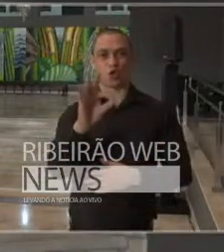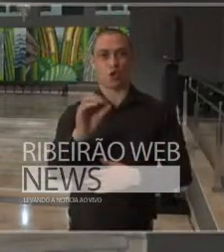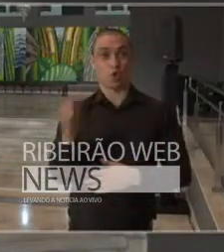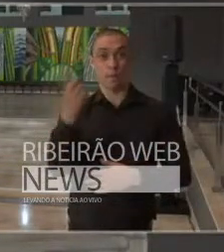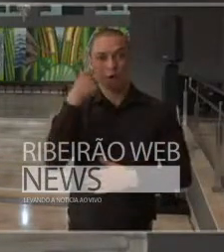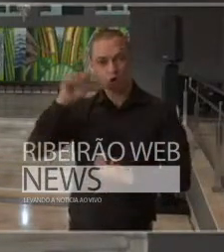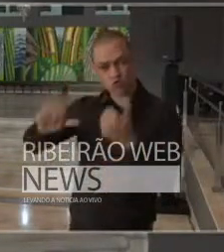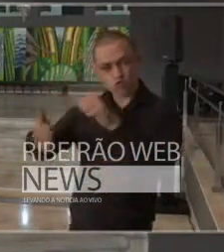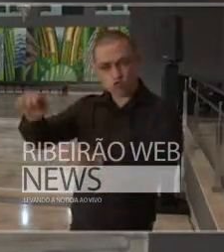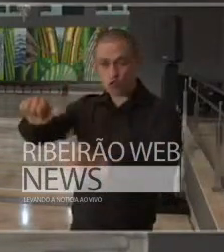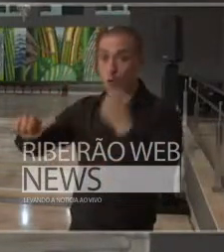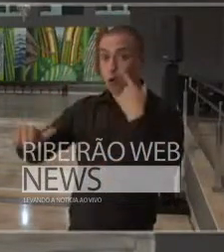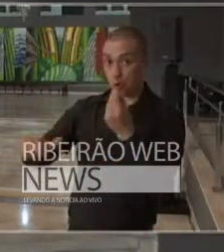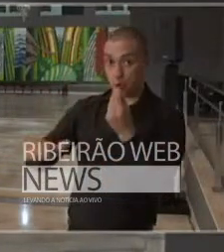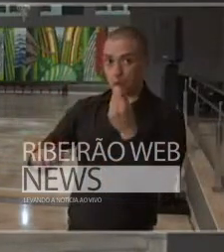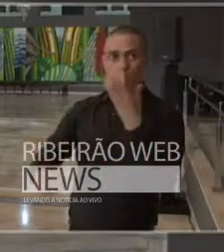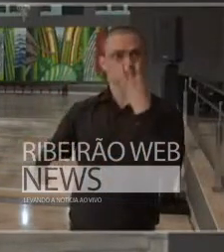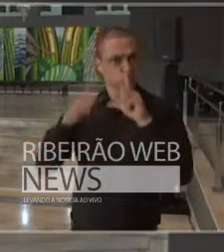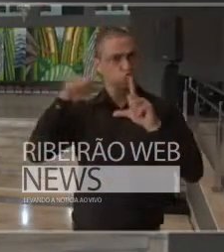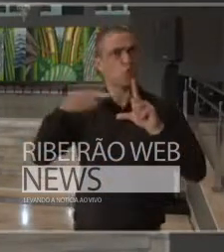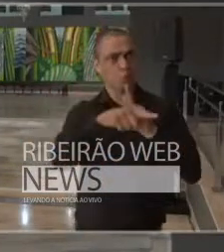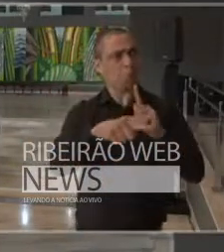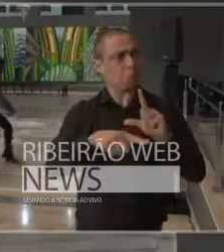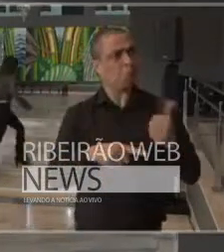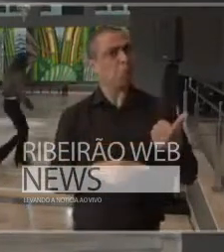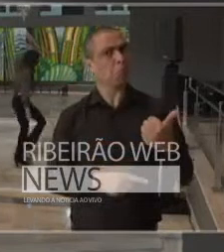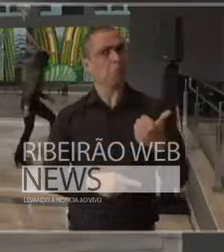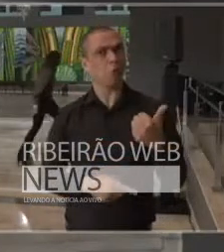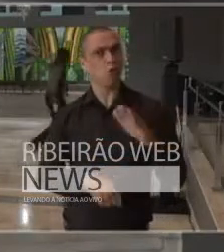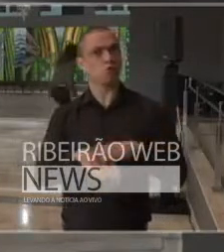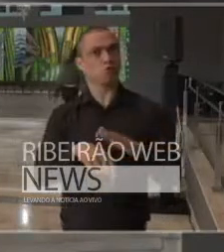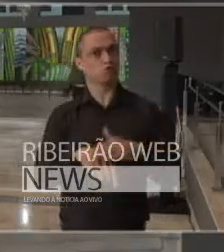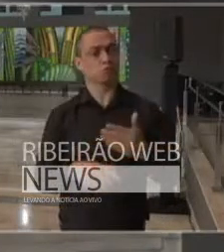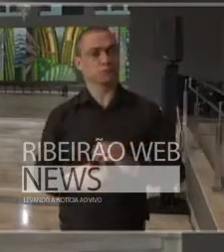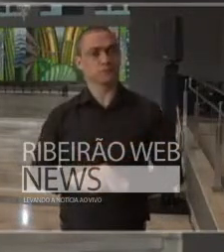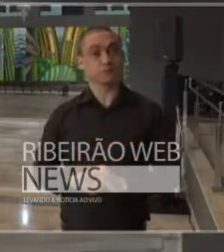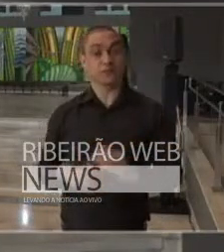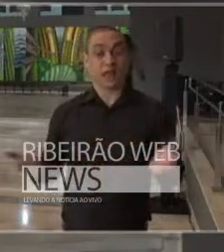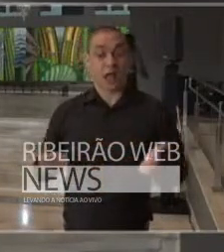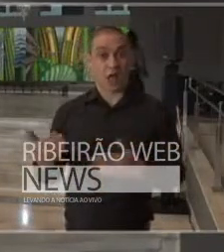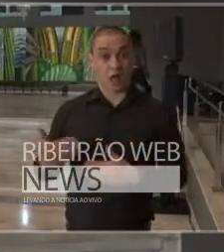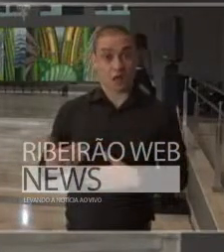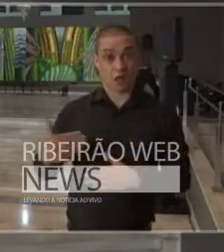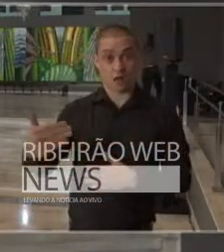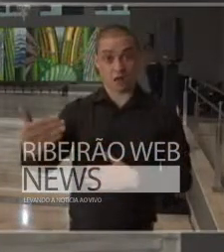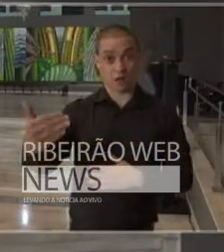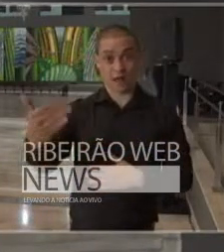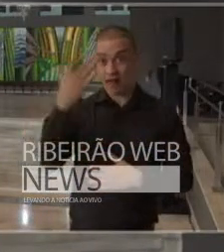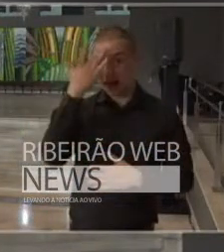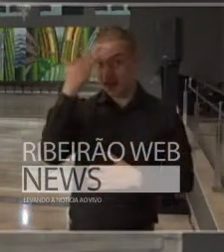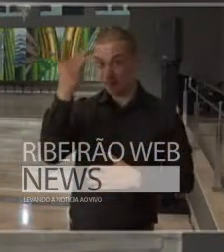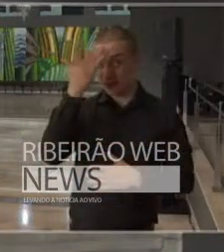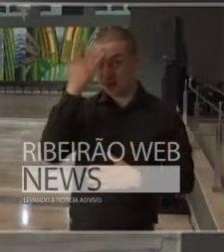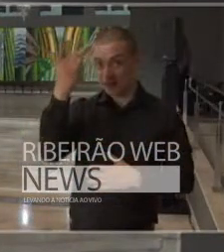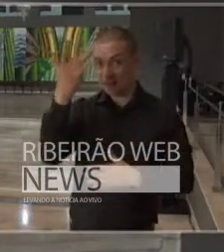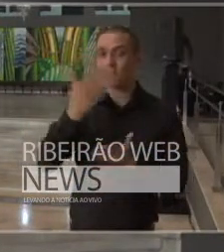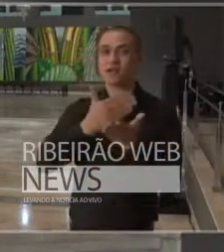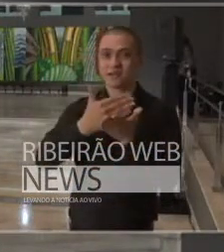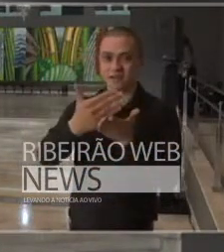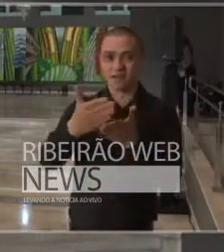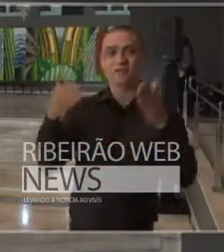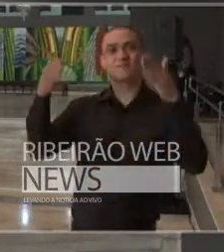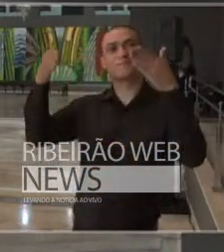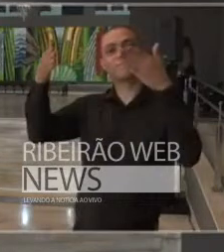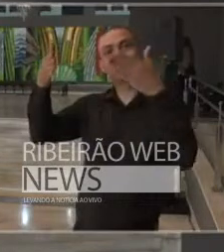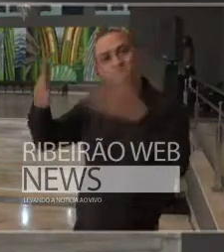ventilador já se mostrou adequado e nós vamos a partir agora de amanhã iniciar a